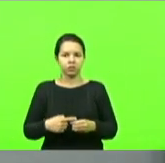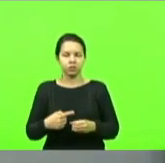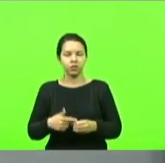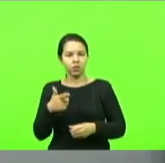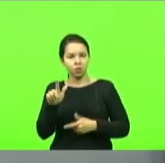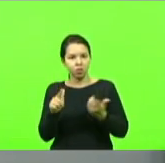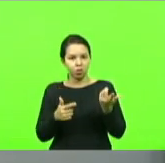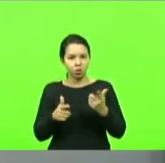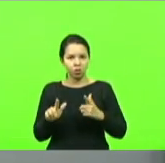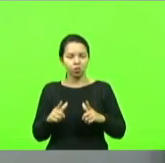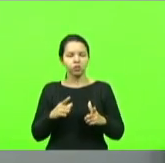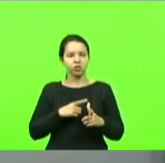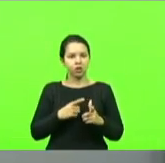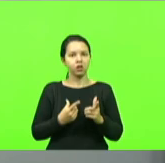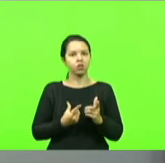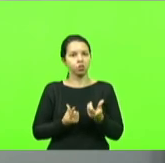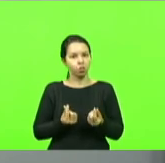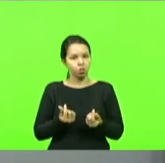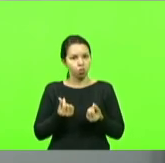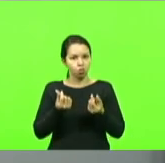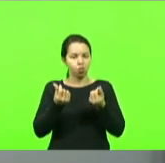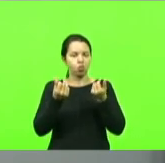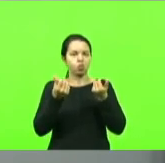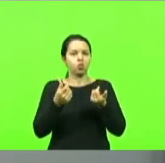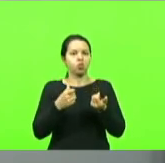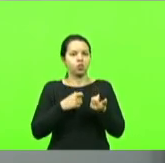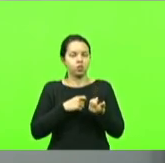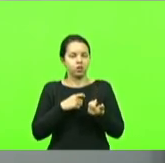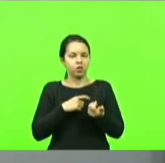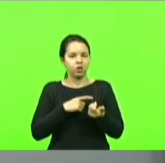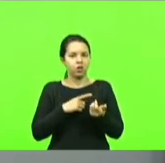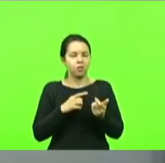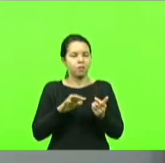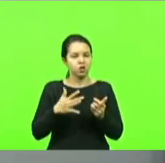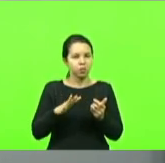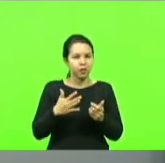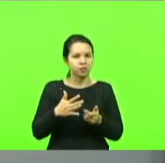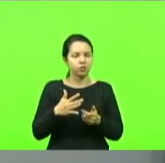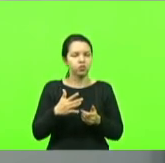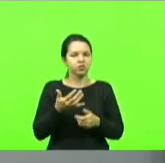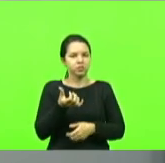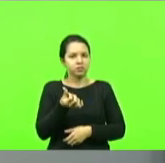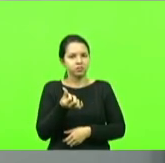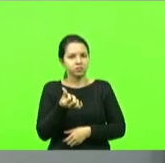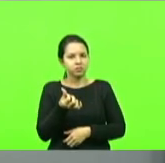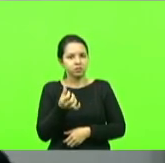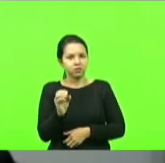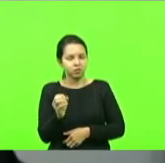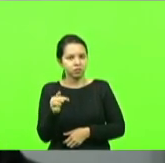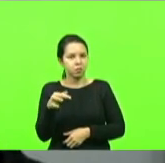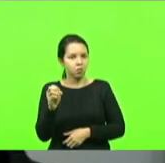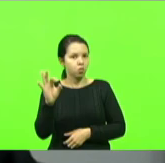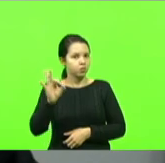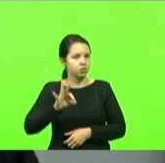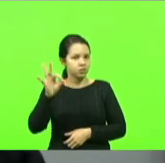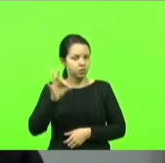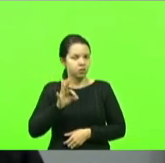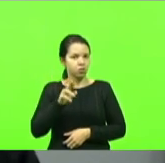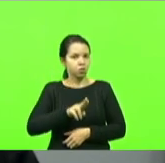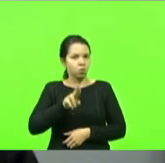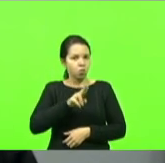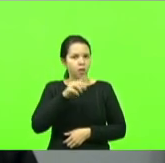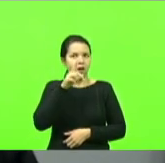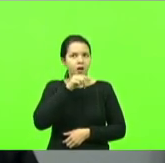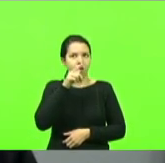que têm lucro, têm uma tarifa de 60%, 70% do que consome de água. E nós